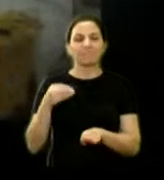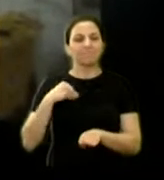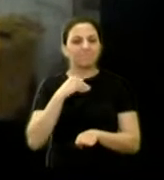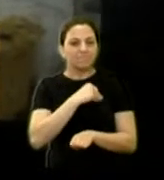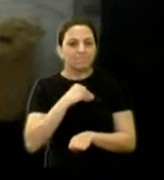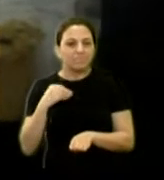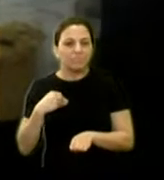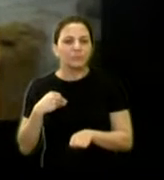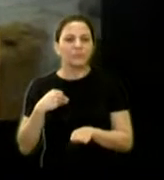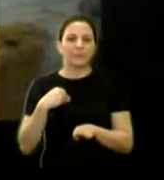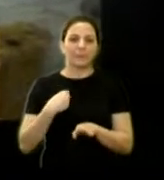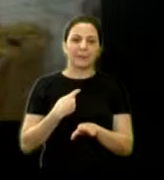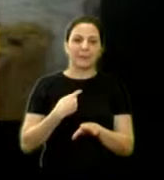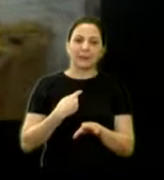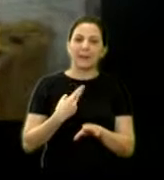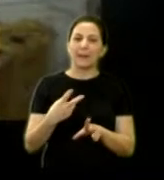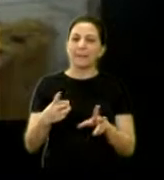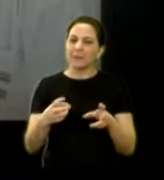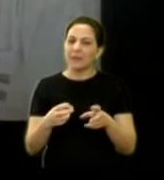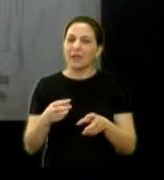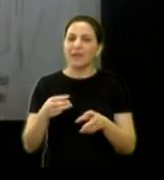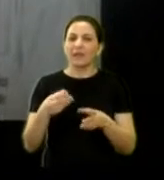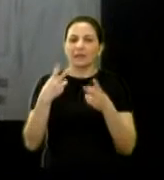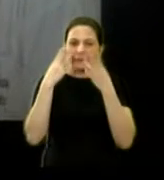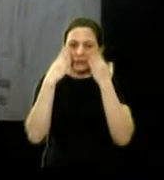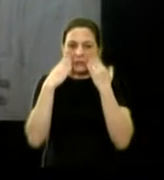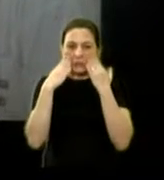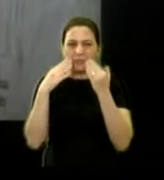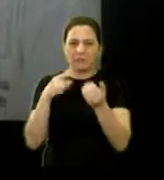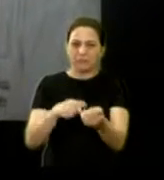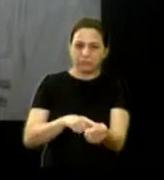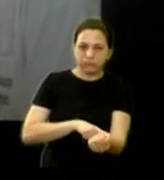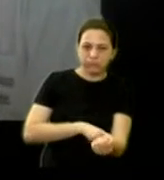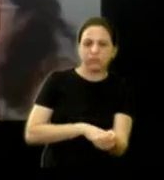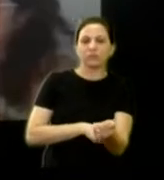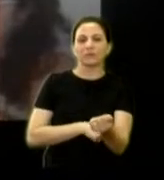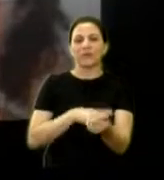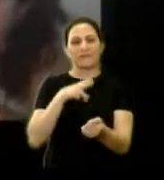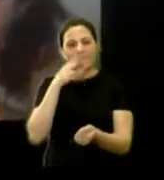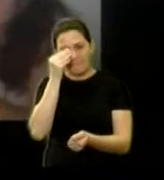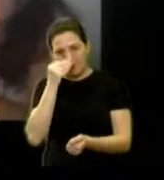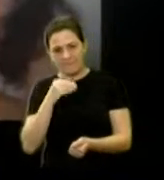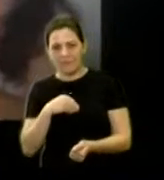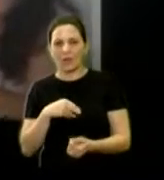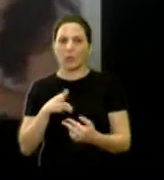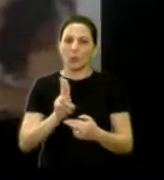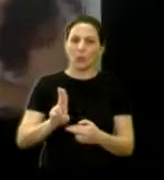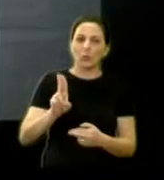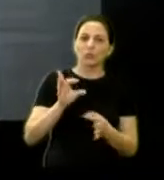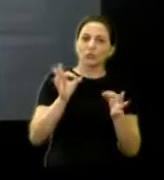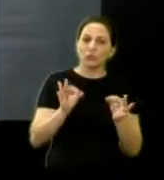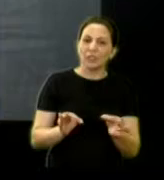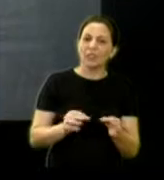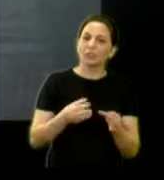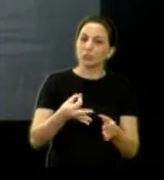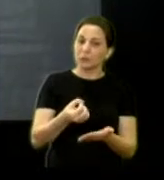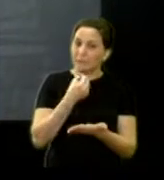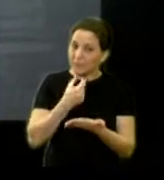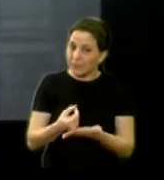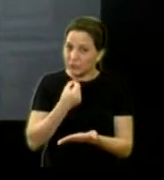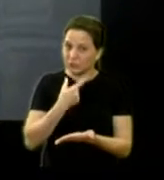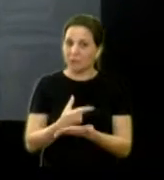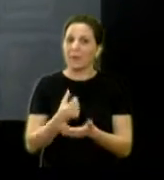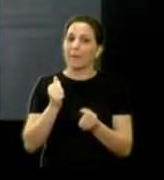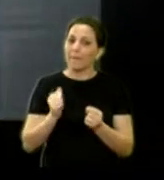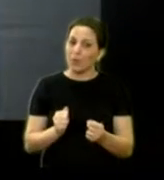verificação da anemia e a aferição da pressão arterial e o uso correto de medicamentos. Será que eu poderia